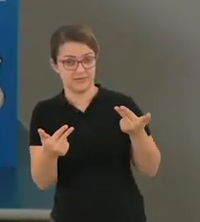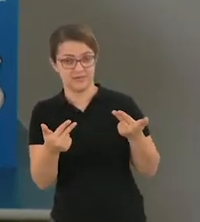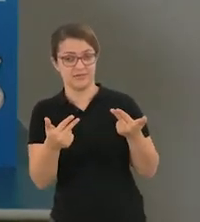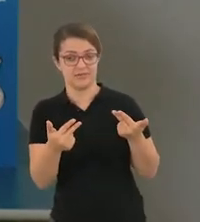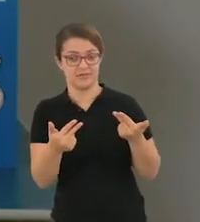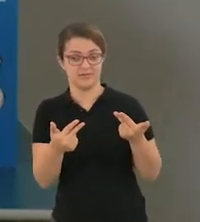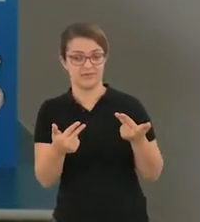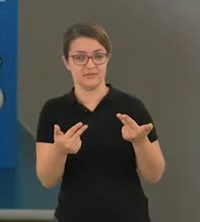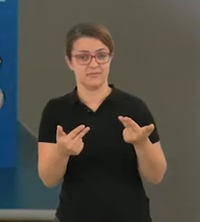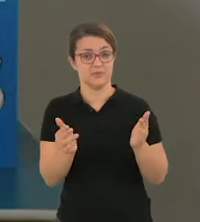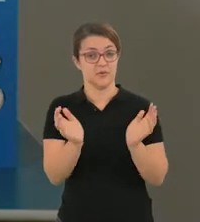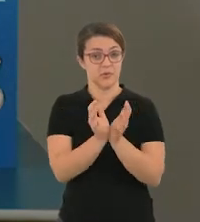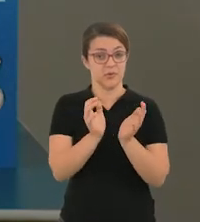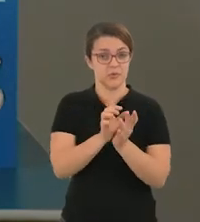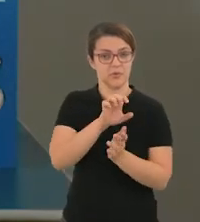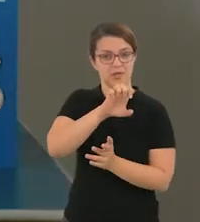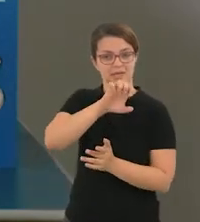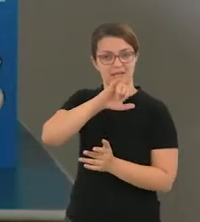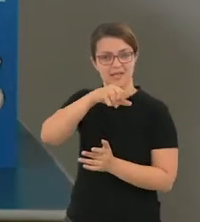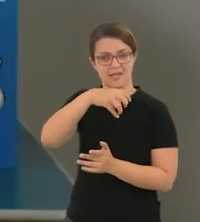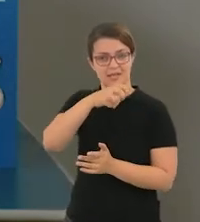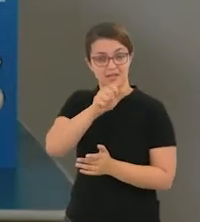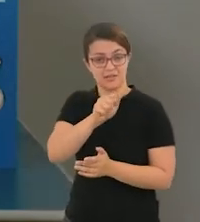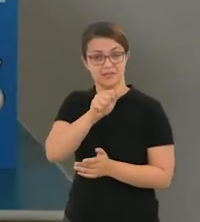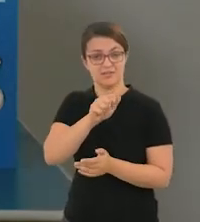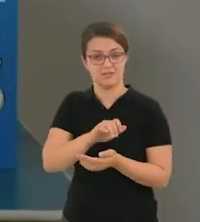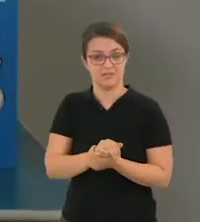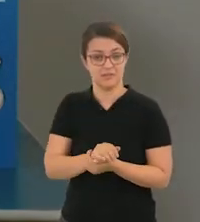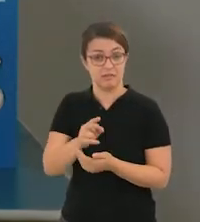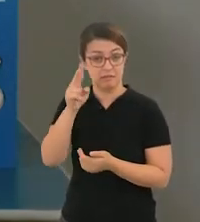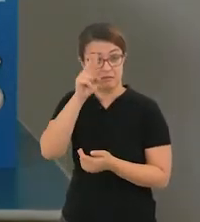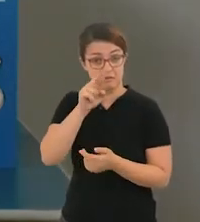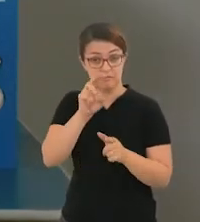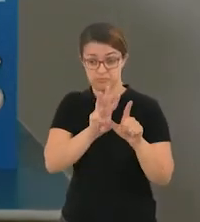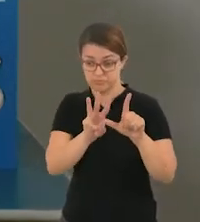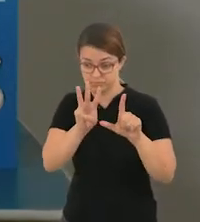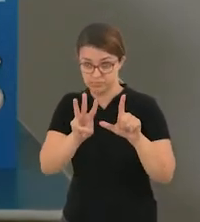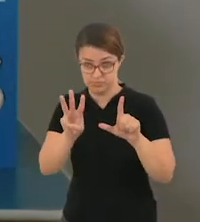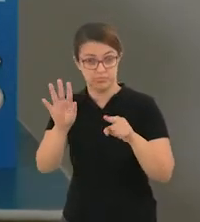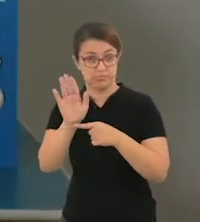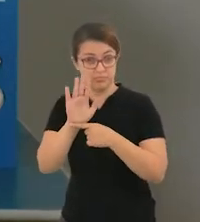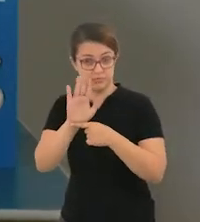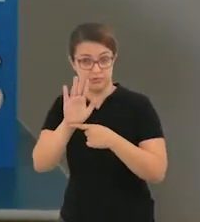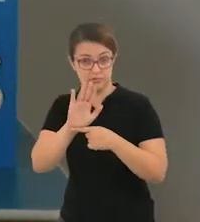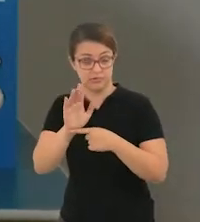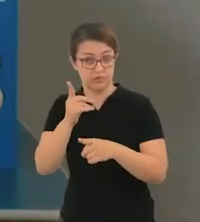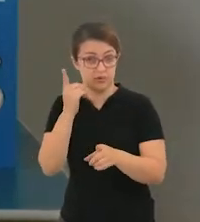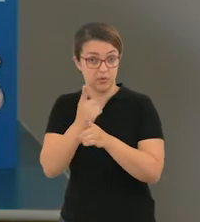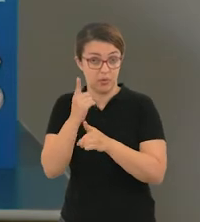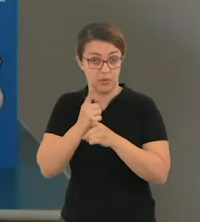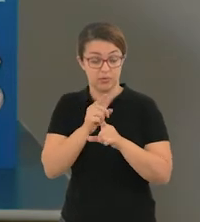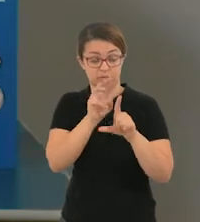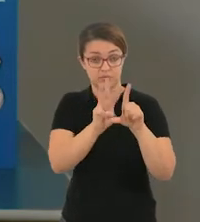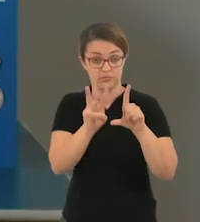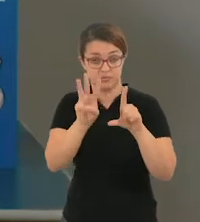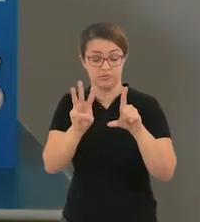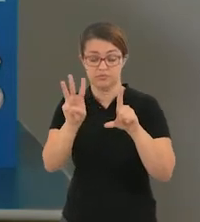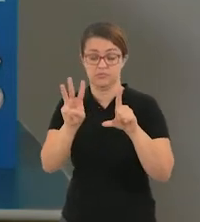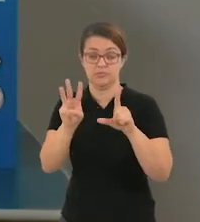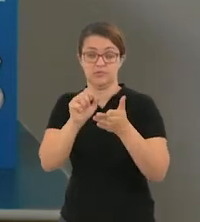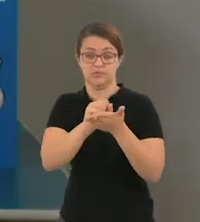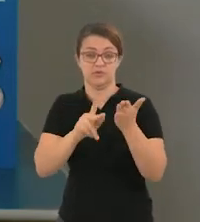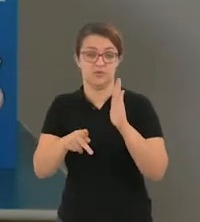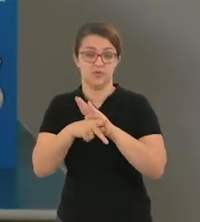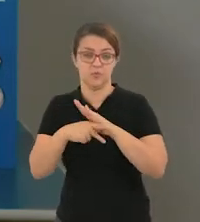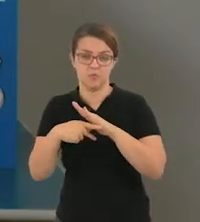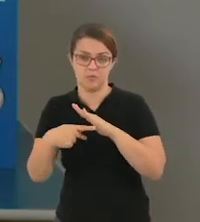para vocês, alunos da EJA. Lembrando que o acesso a este vídeo e aos anteriores, vocês encontram no link lição de